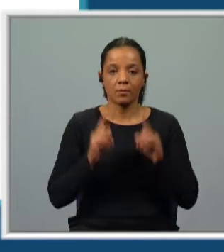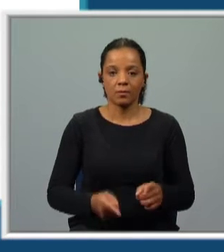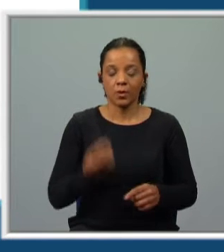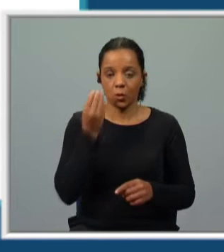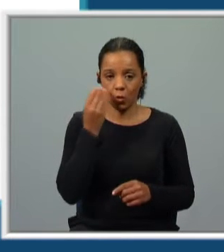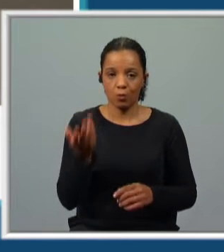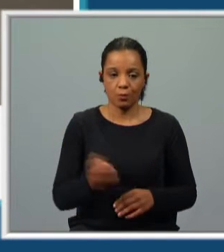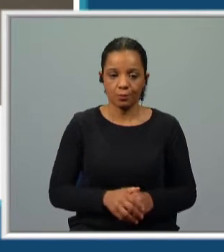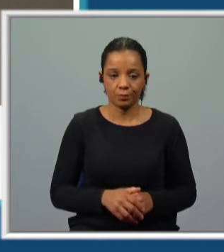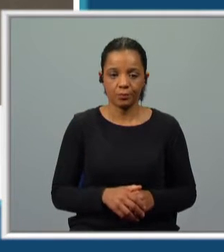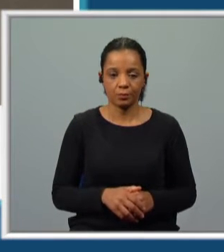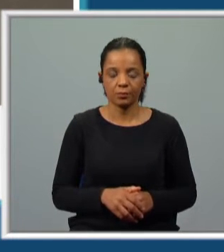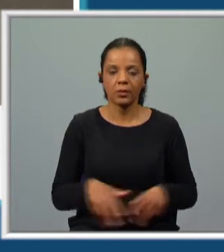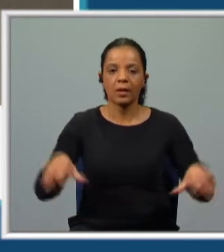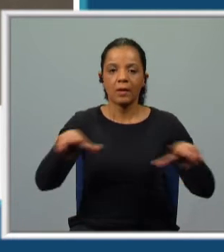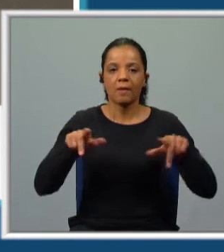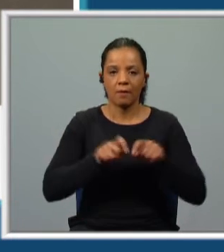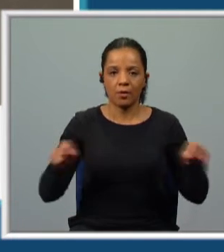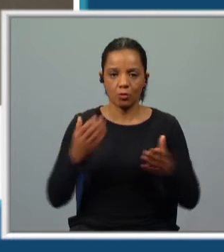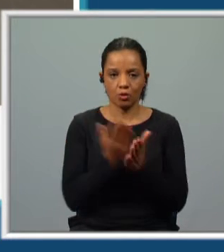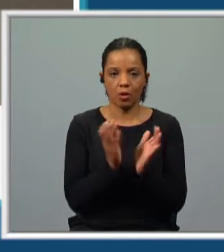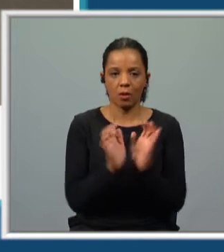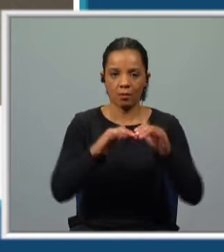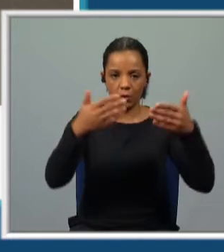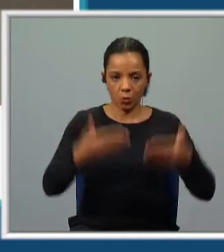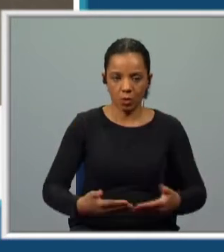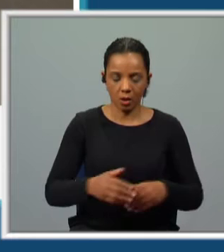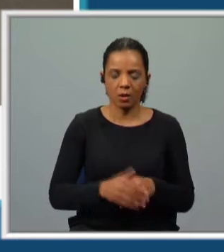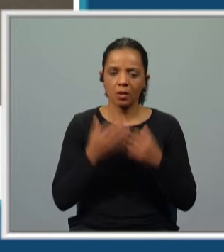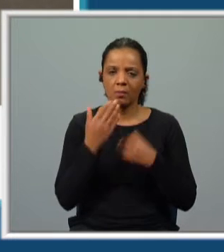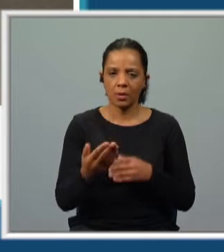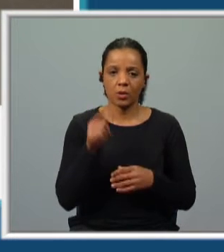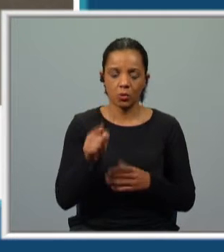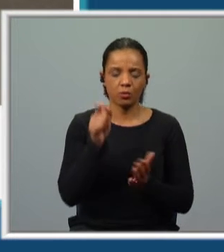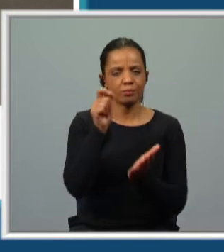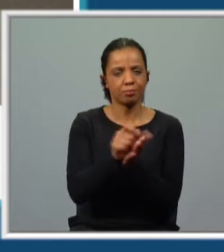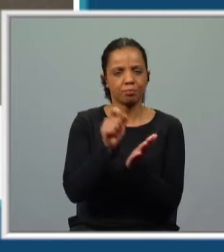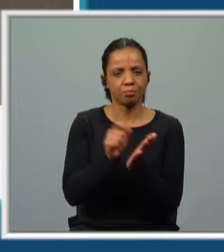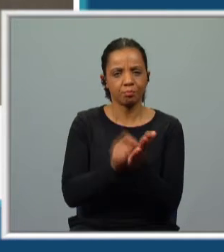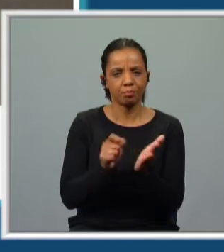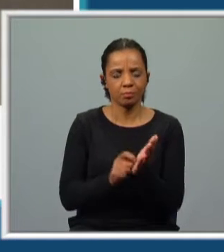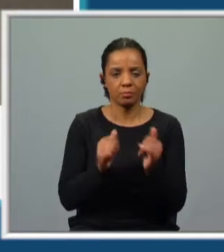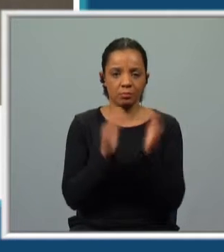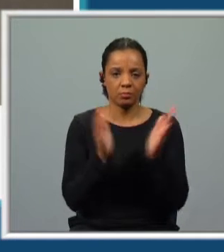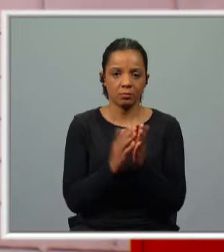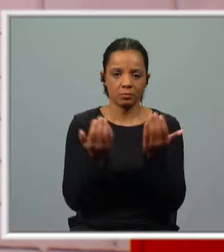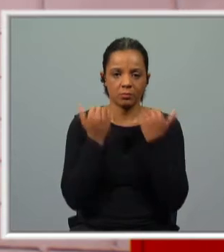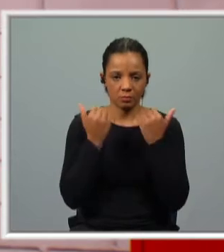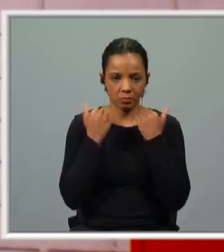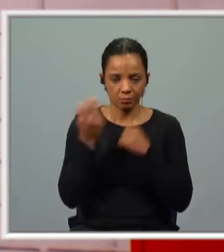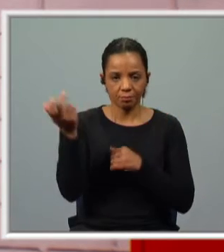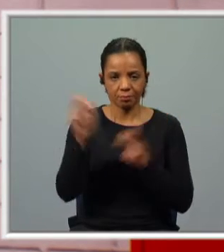exatamente pelo vídeo da escola virtual. Eu vou-te pedir que tomes nota de todas as informações que forem